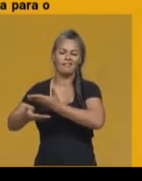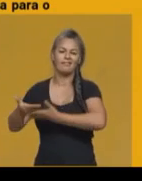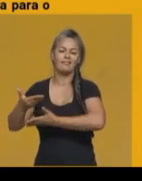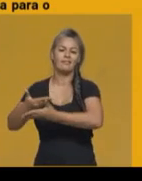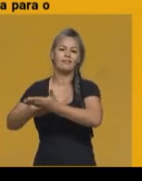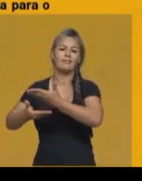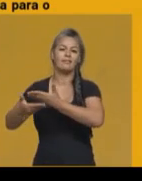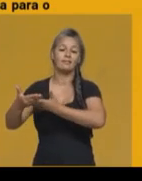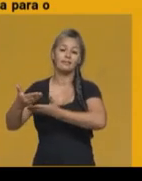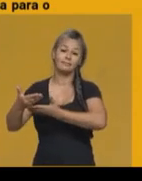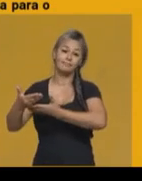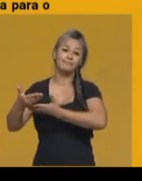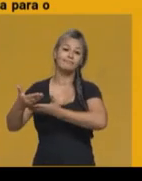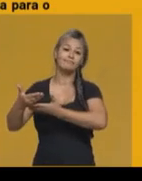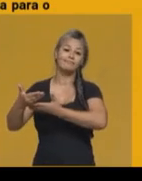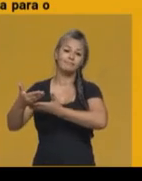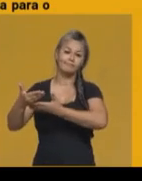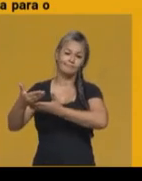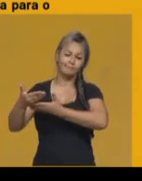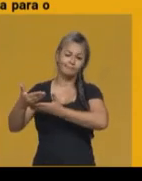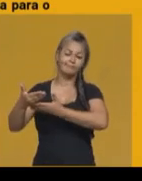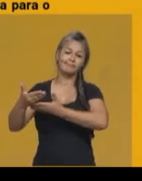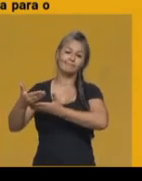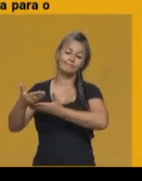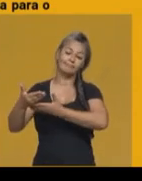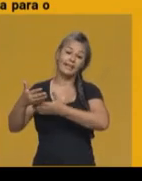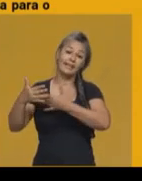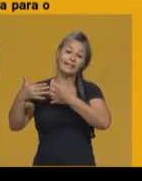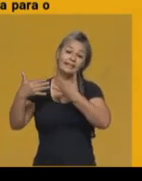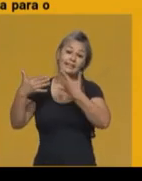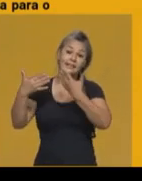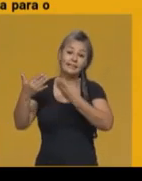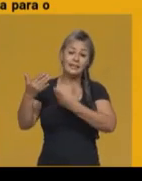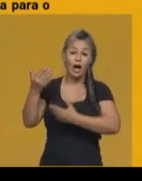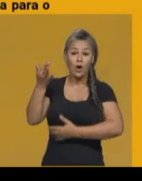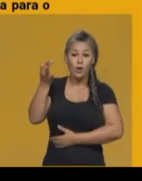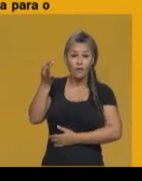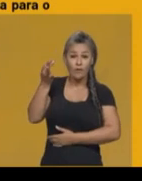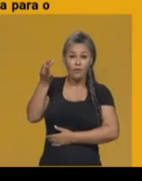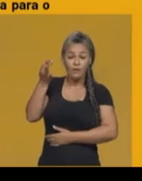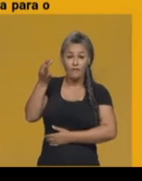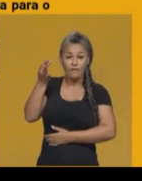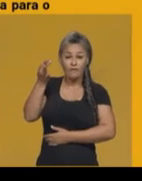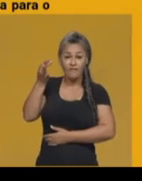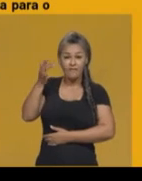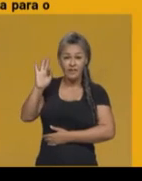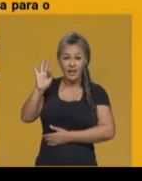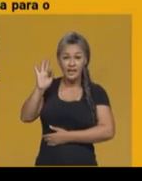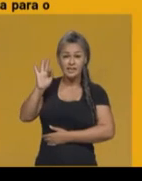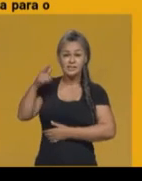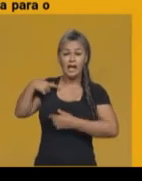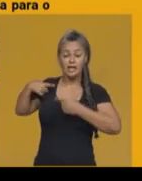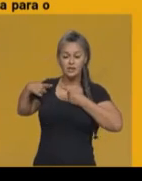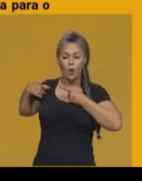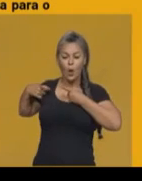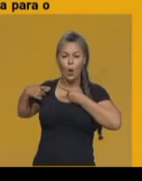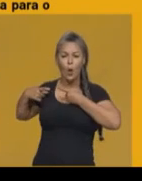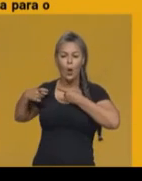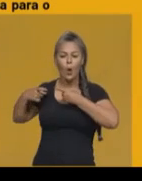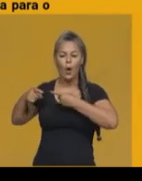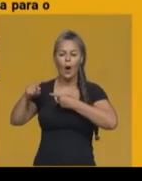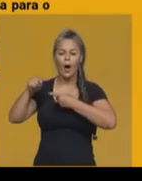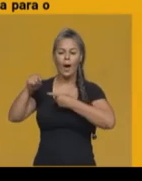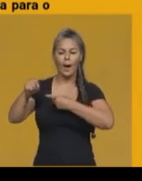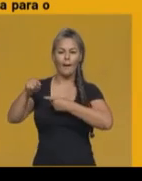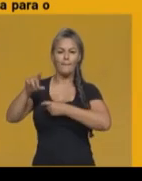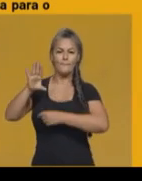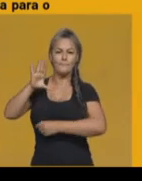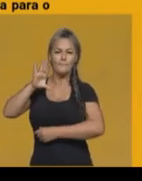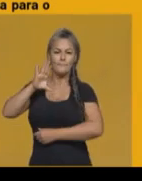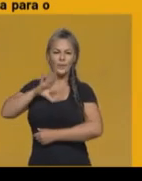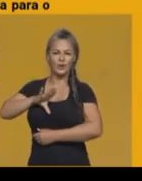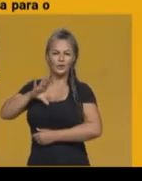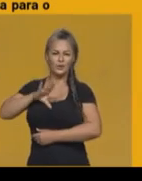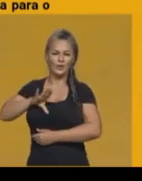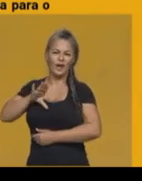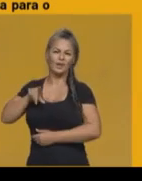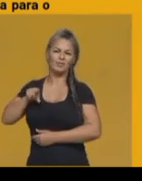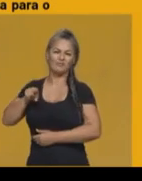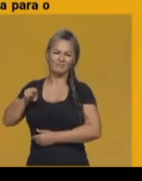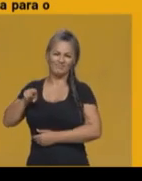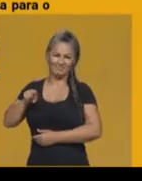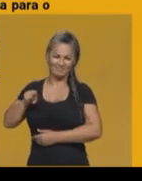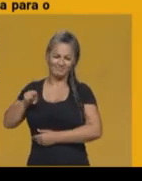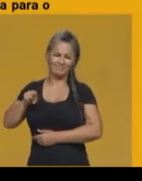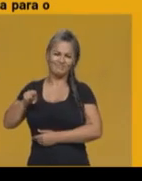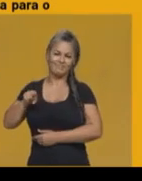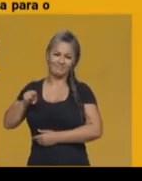invadiram Portugal em 1807. Como o Brasil era a mais lucrativa